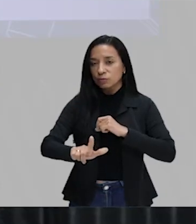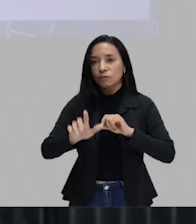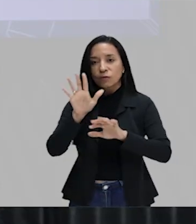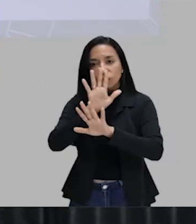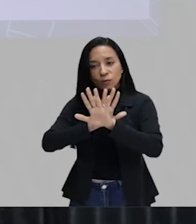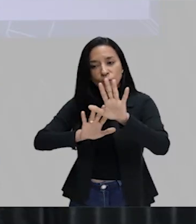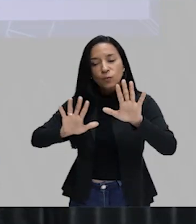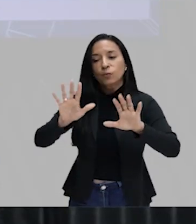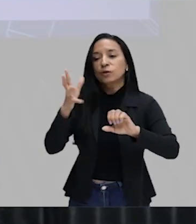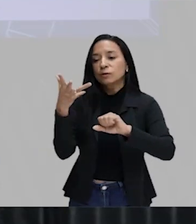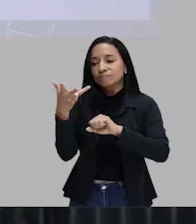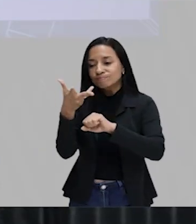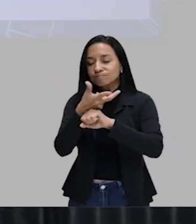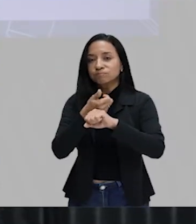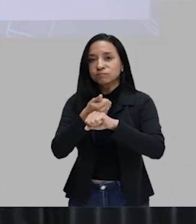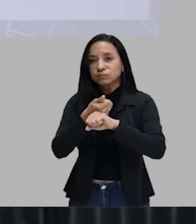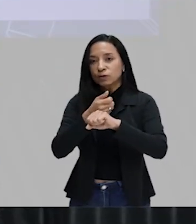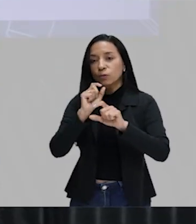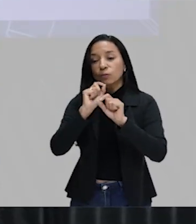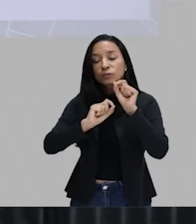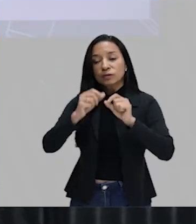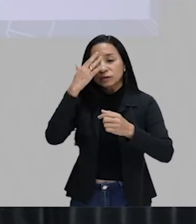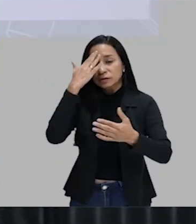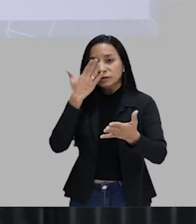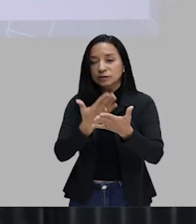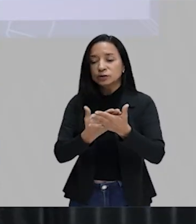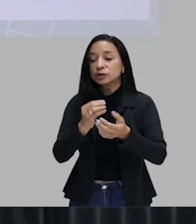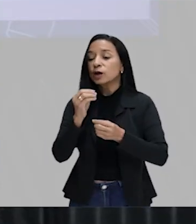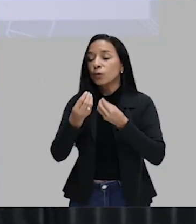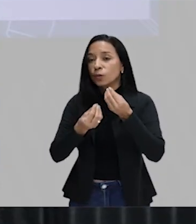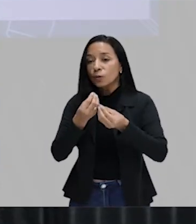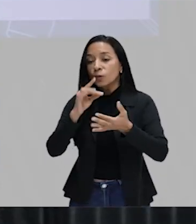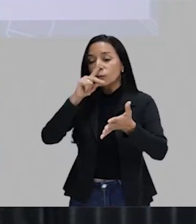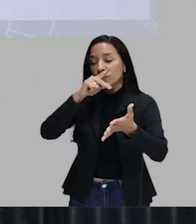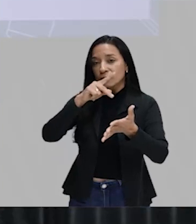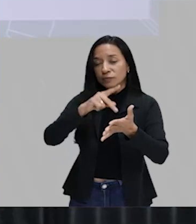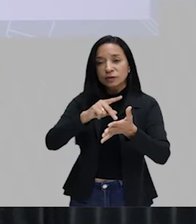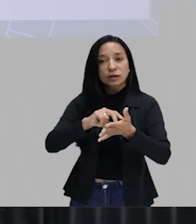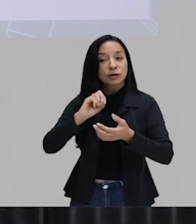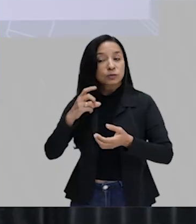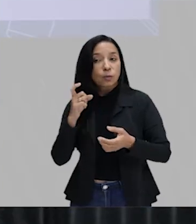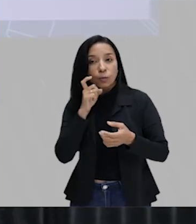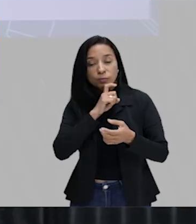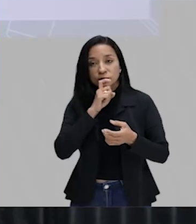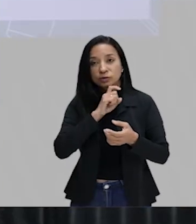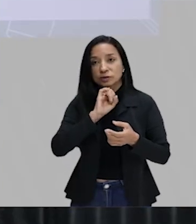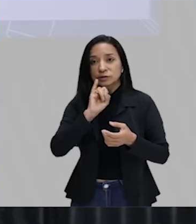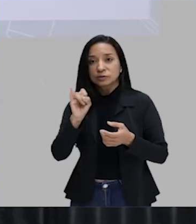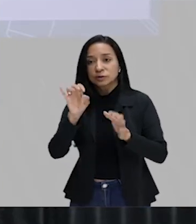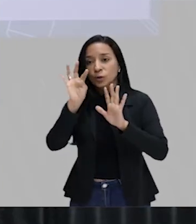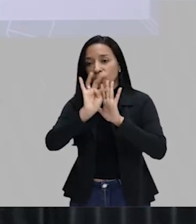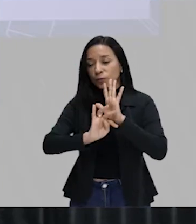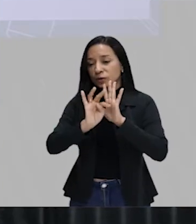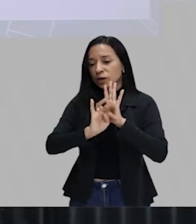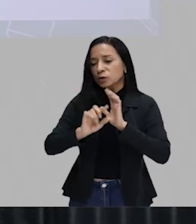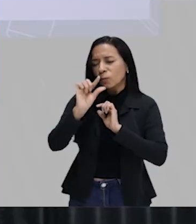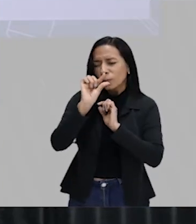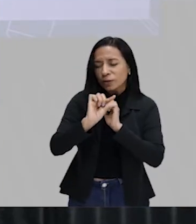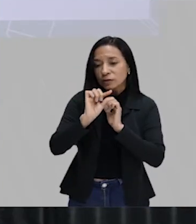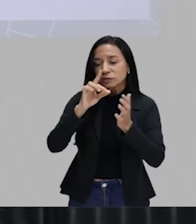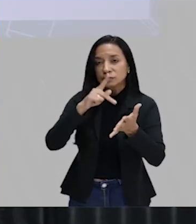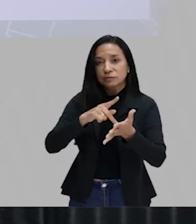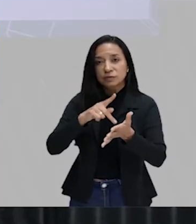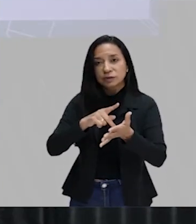a persuasão. Tome muito cuidado com aquilo que você está acreditando como verdade, que não é verdade. Se um texto só tem um pedaço da verdade, ele é uma